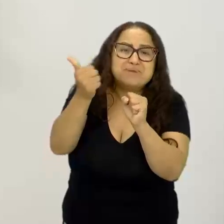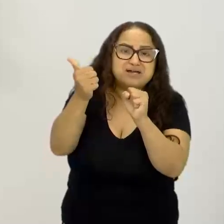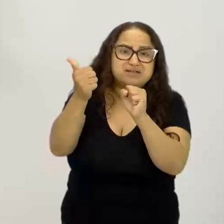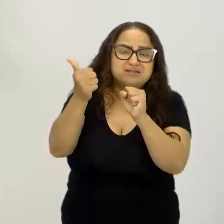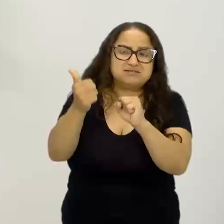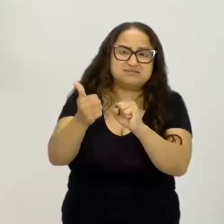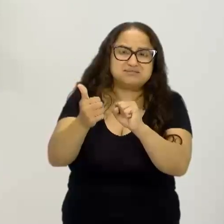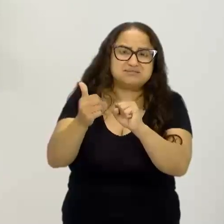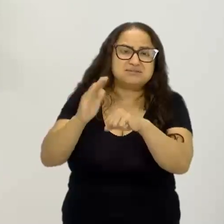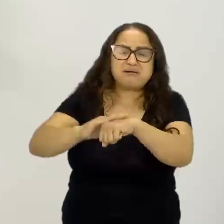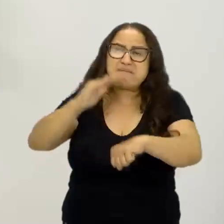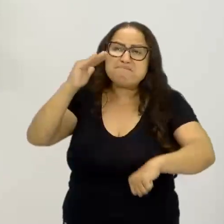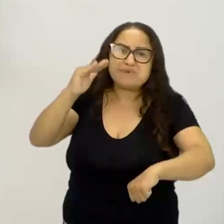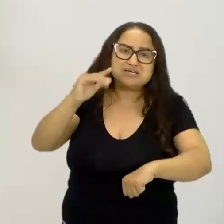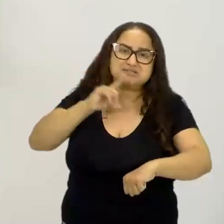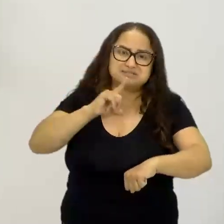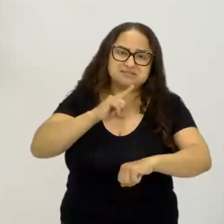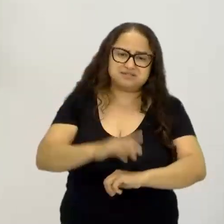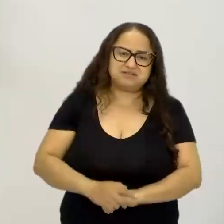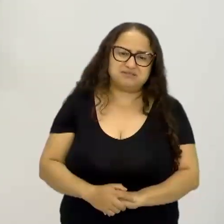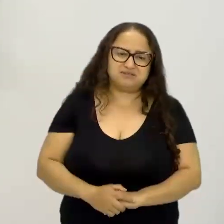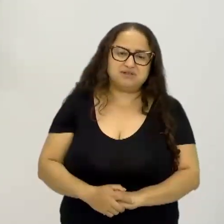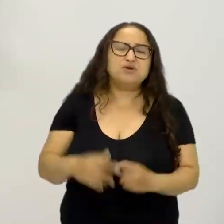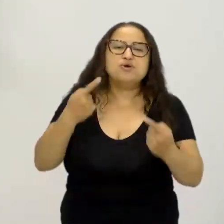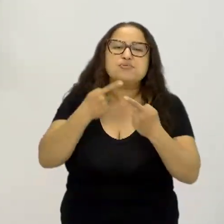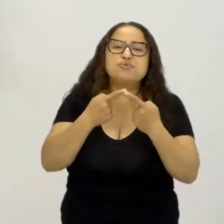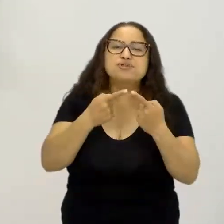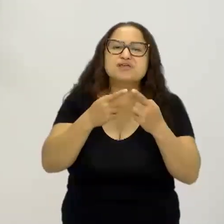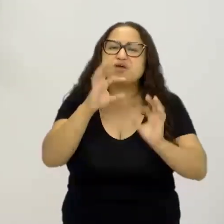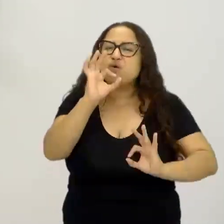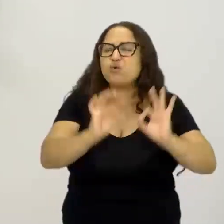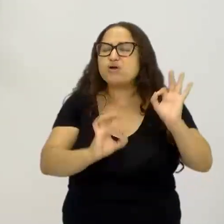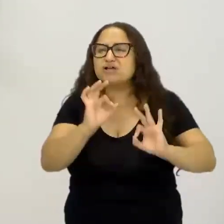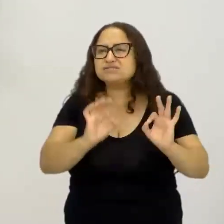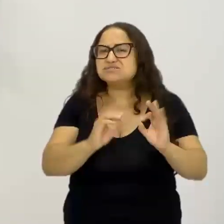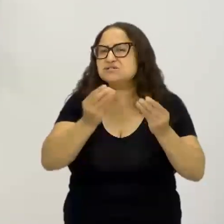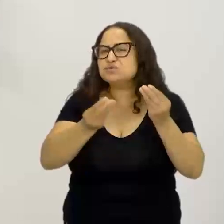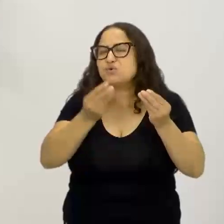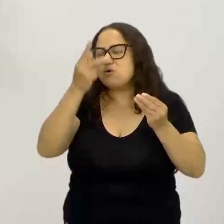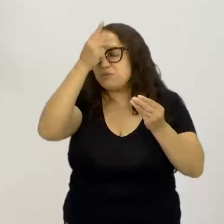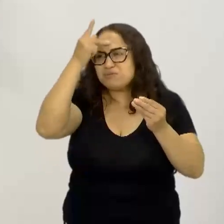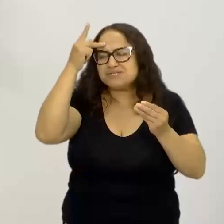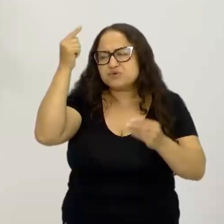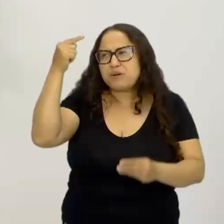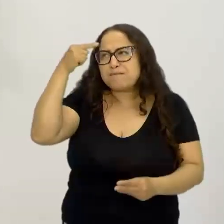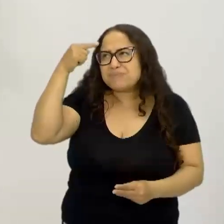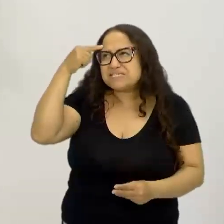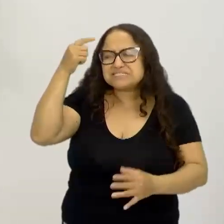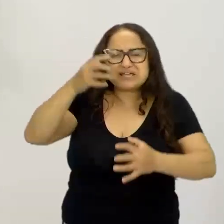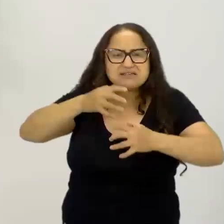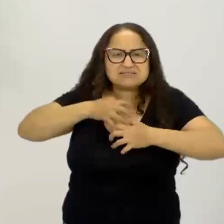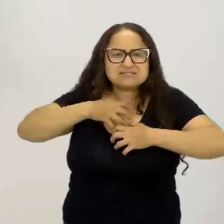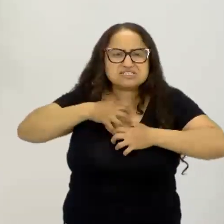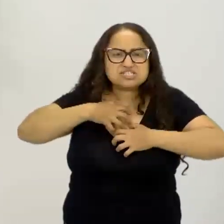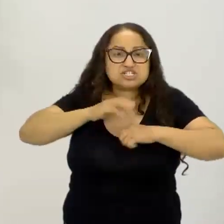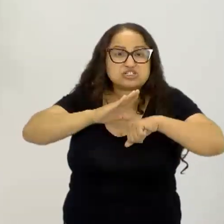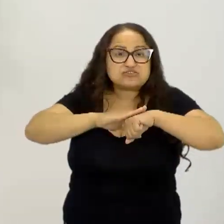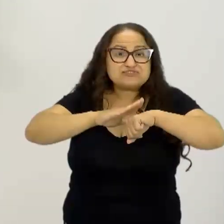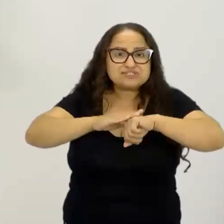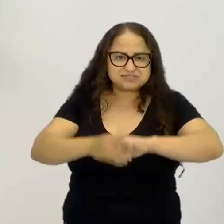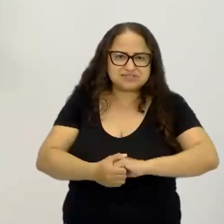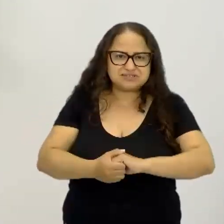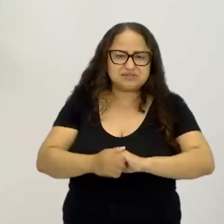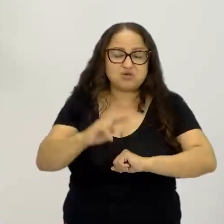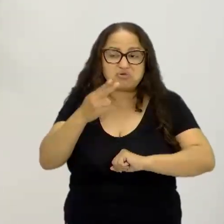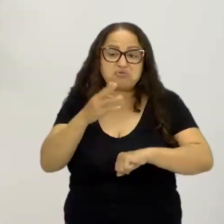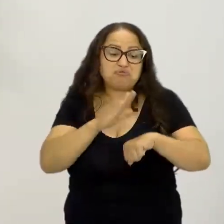você está organizando o modo daquela pessoa pensar e sentir e agir. Então, ela não vai fazer ou